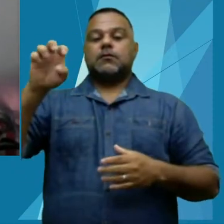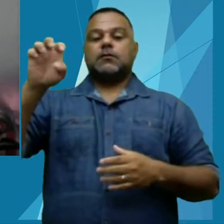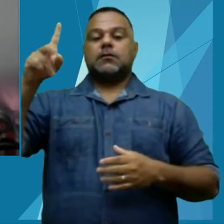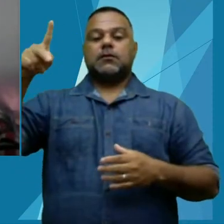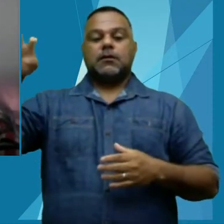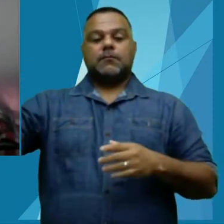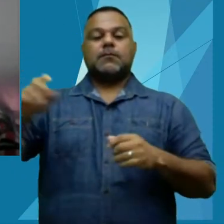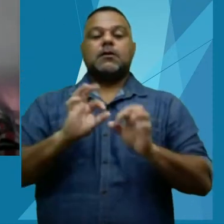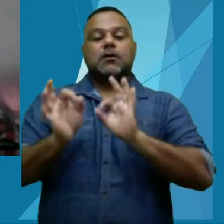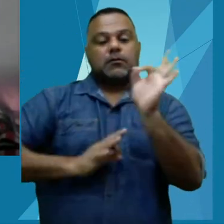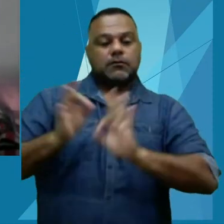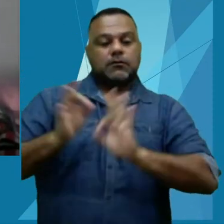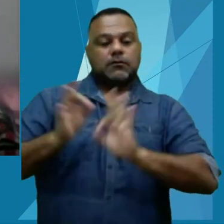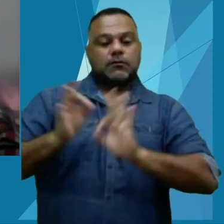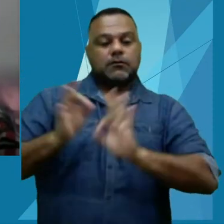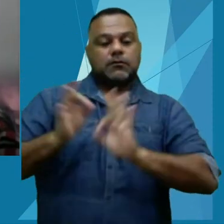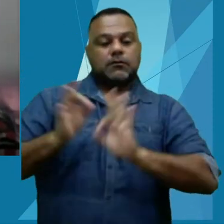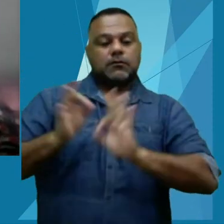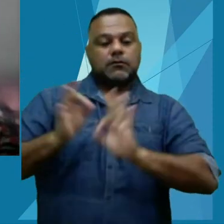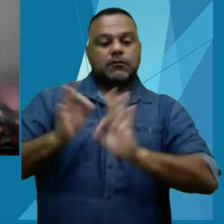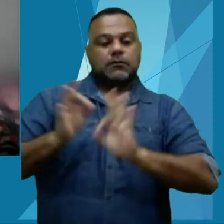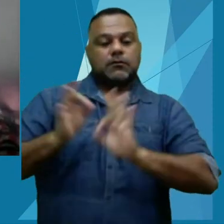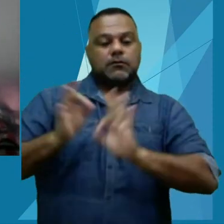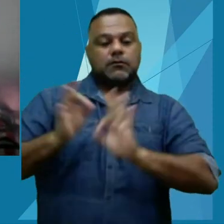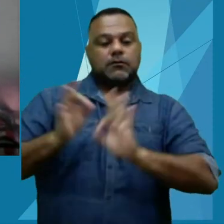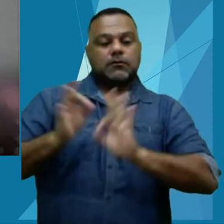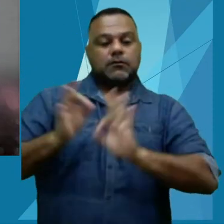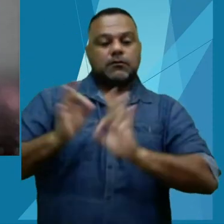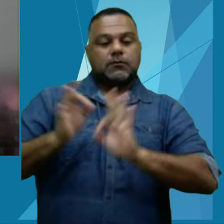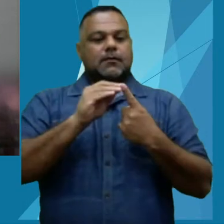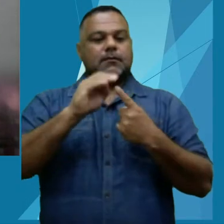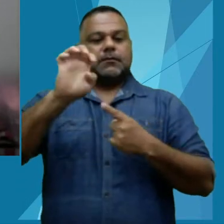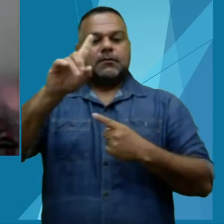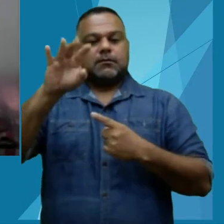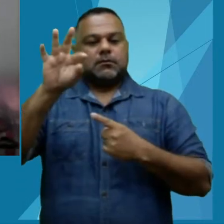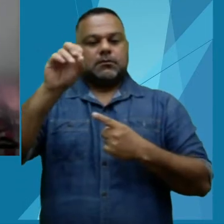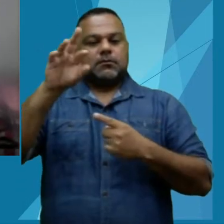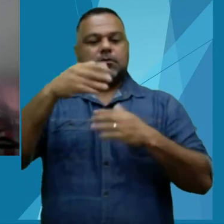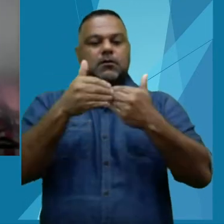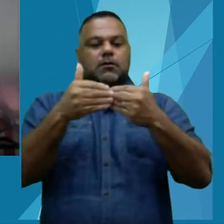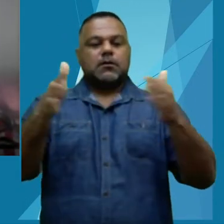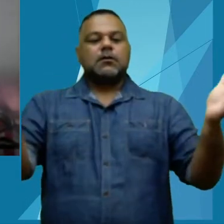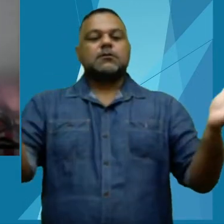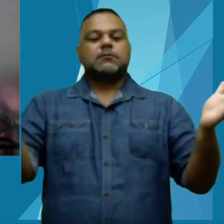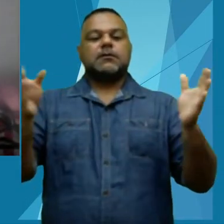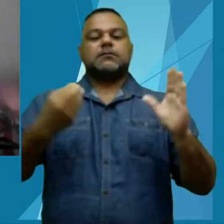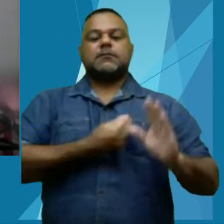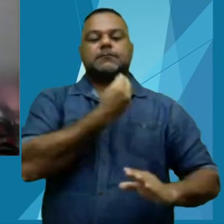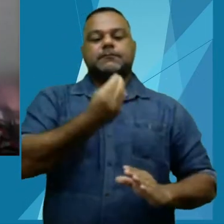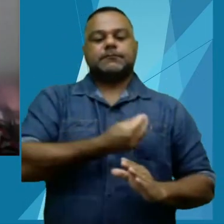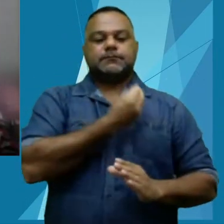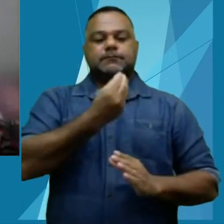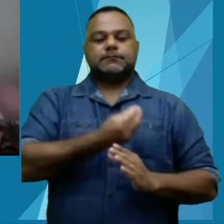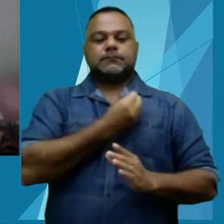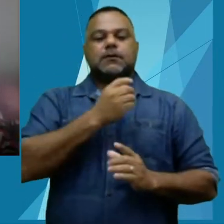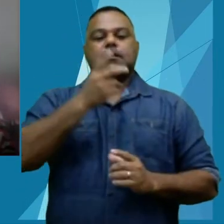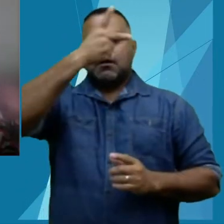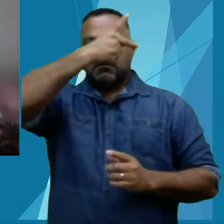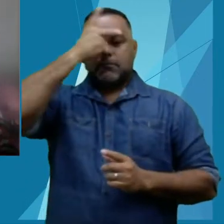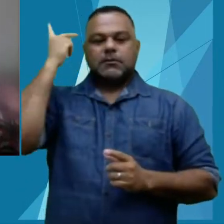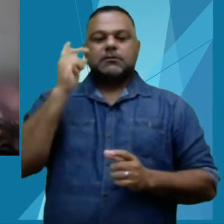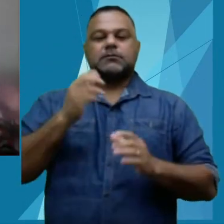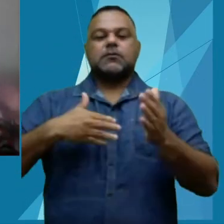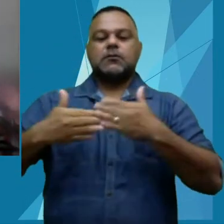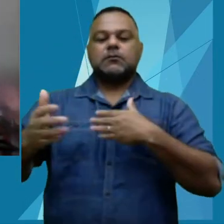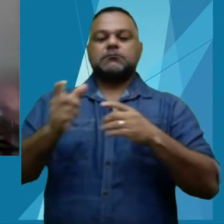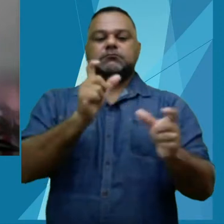obras publicadas pela editora, de abrir um espaço para a participação de autores independentes